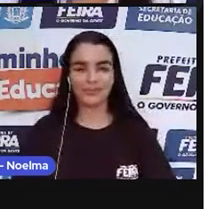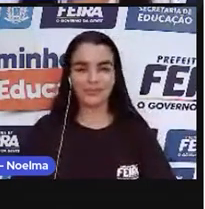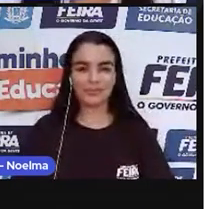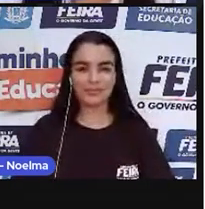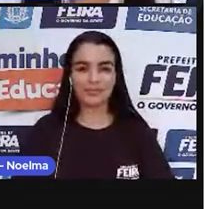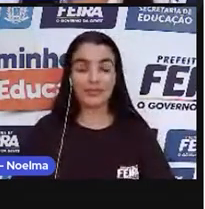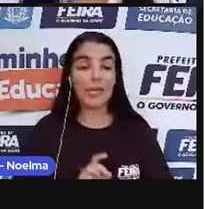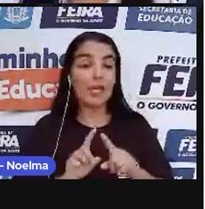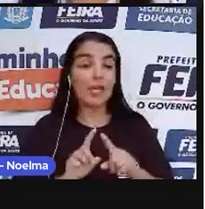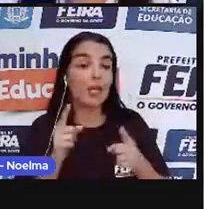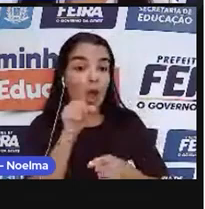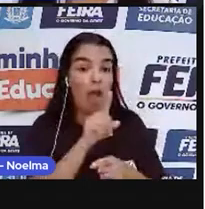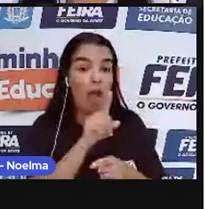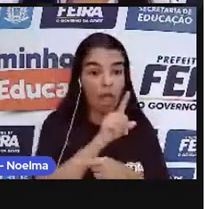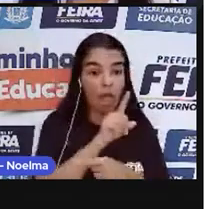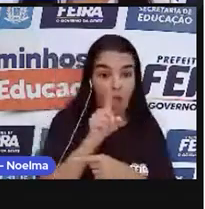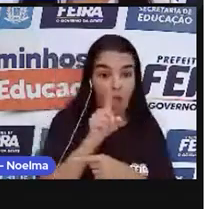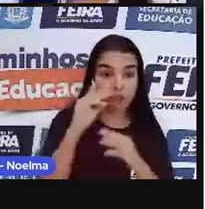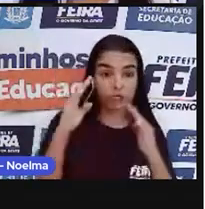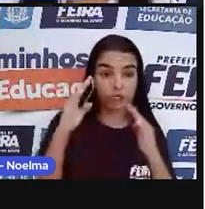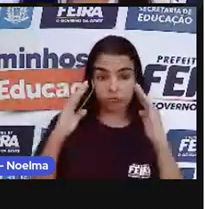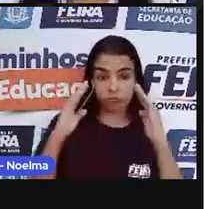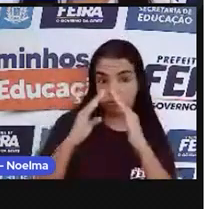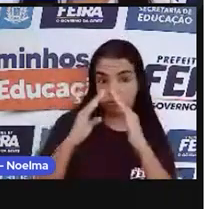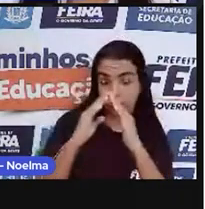O engenho de açúcar colonial.